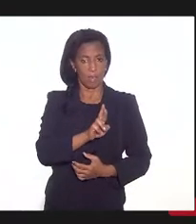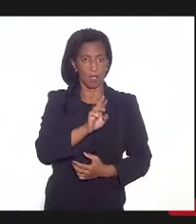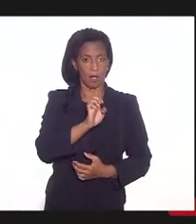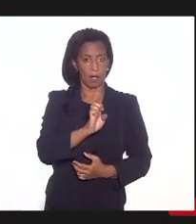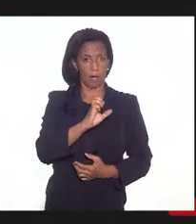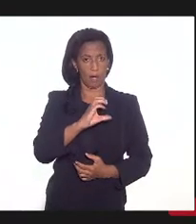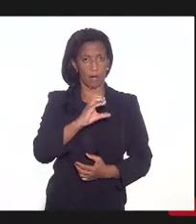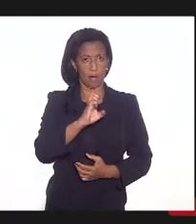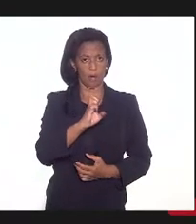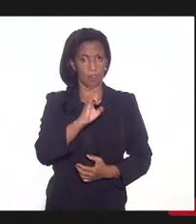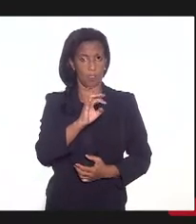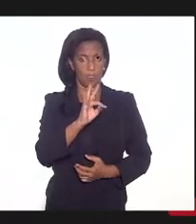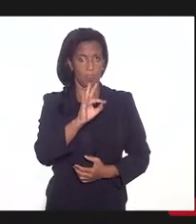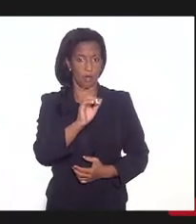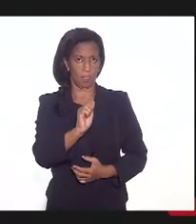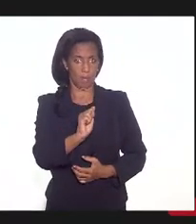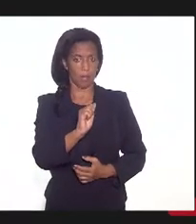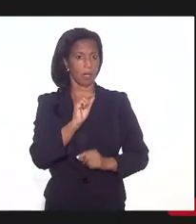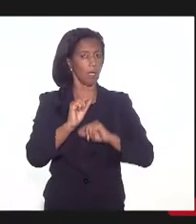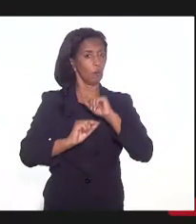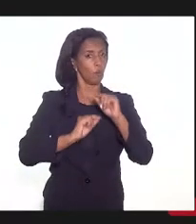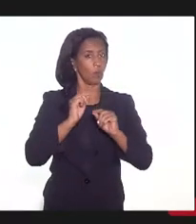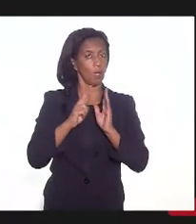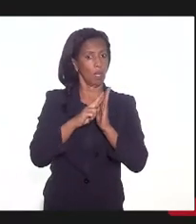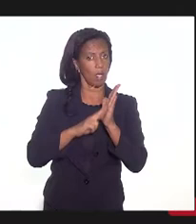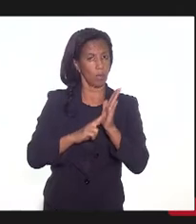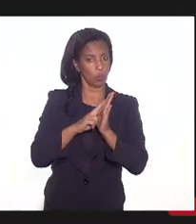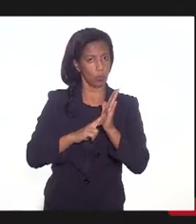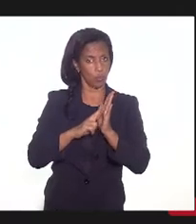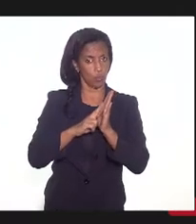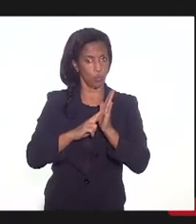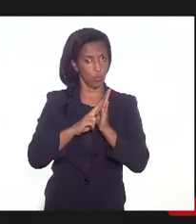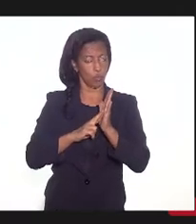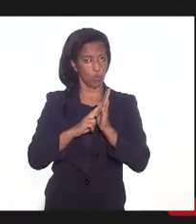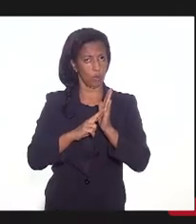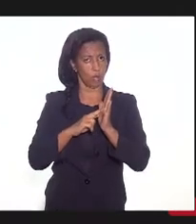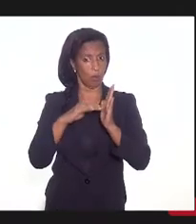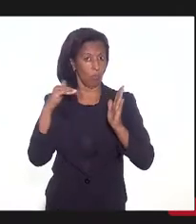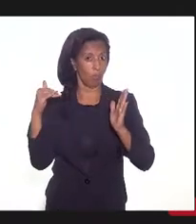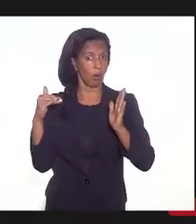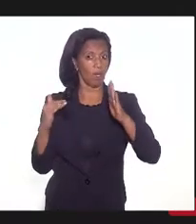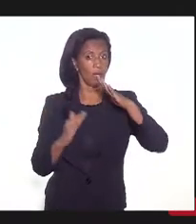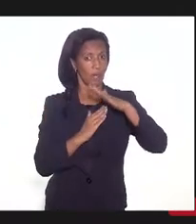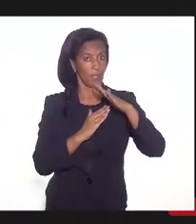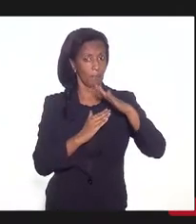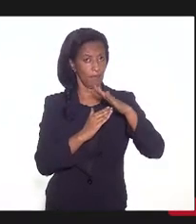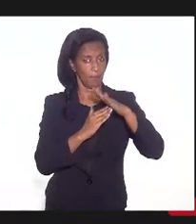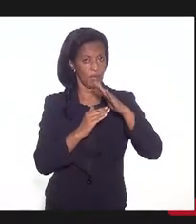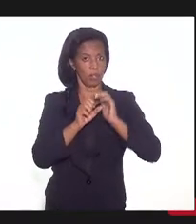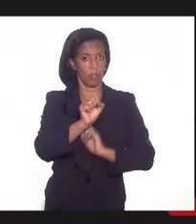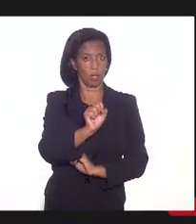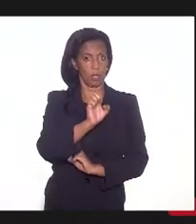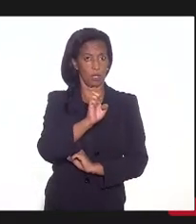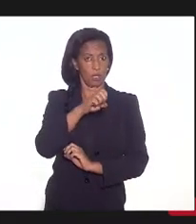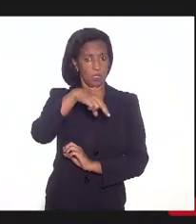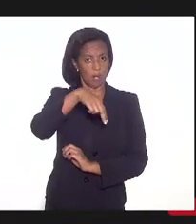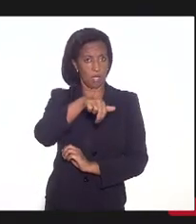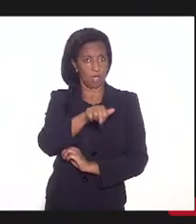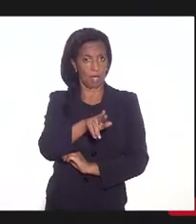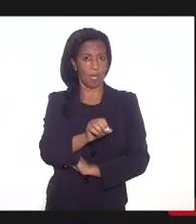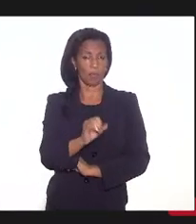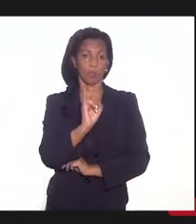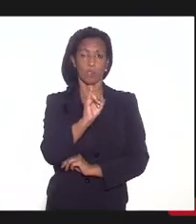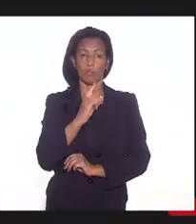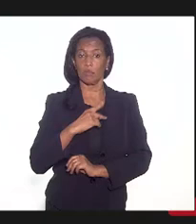na resolução do Senado, o limite, né? Então, se você tivesse duas vezes, você já